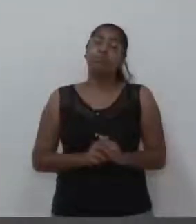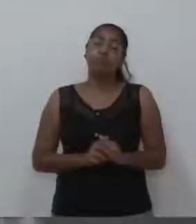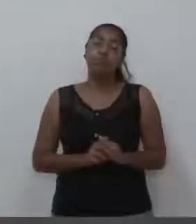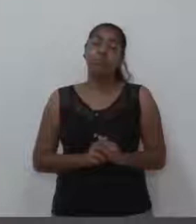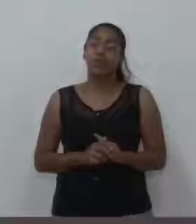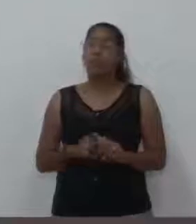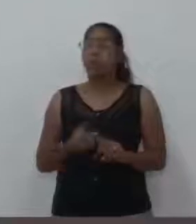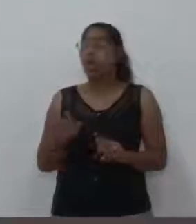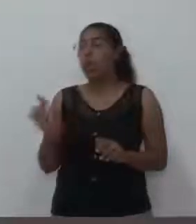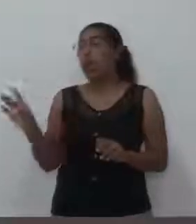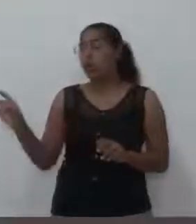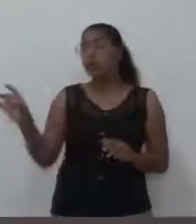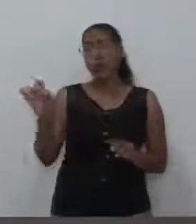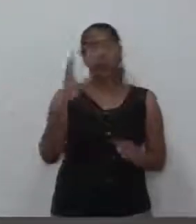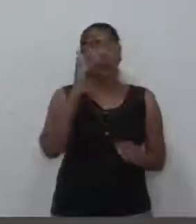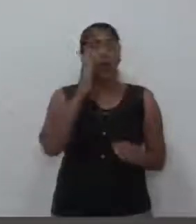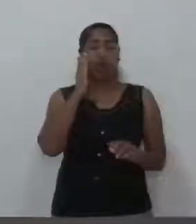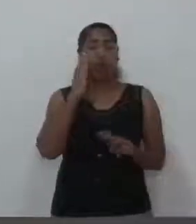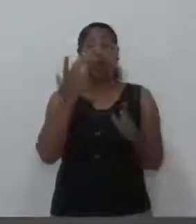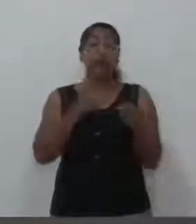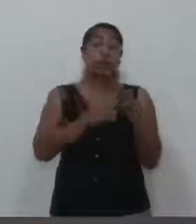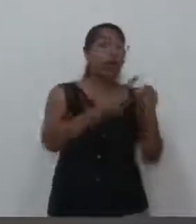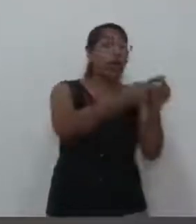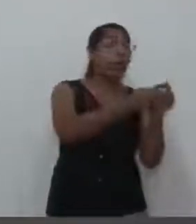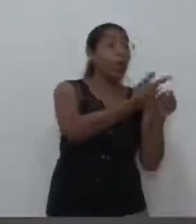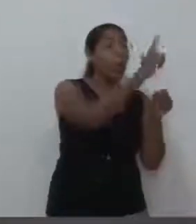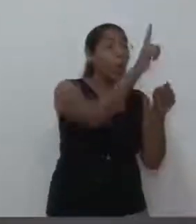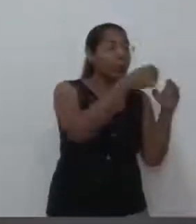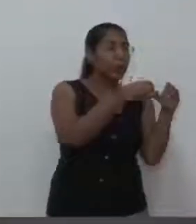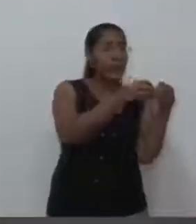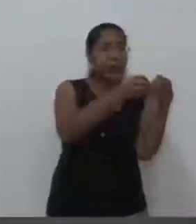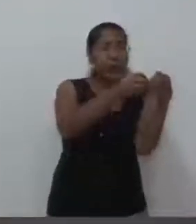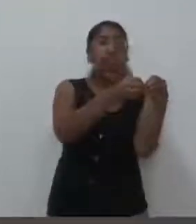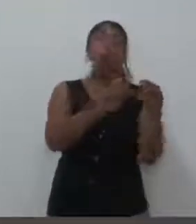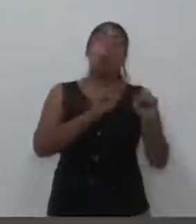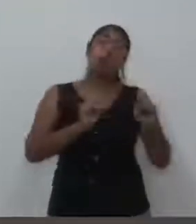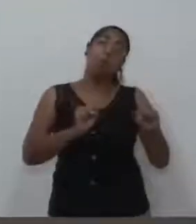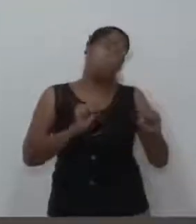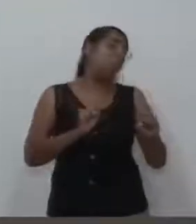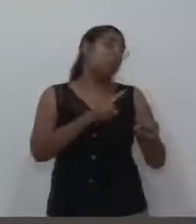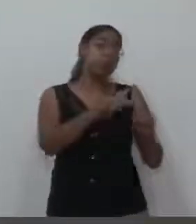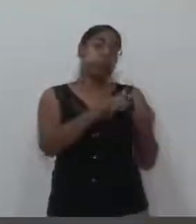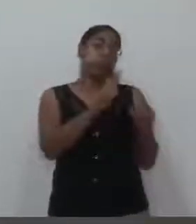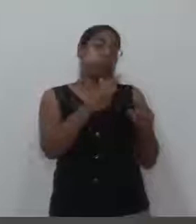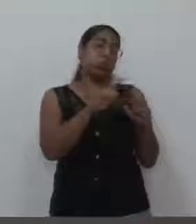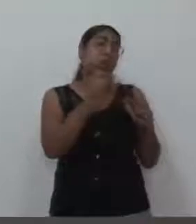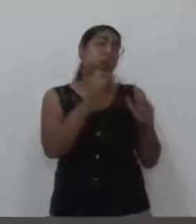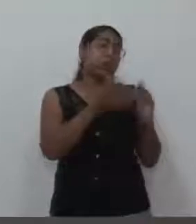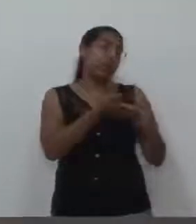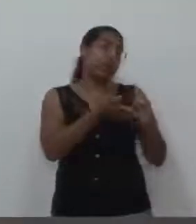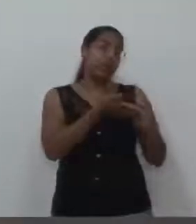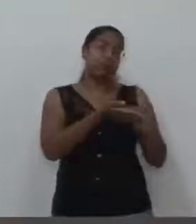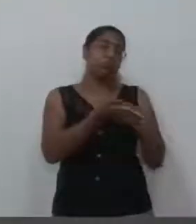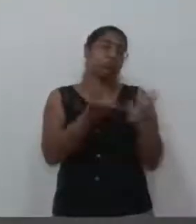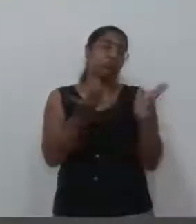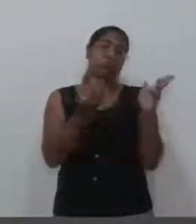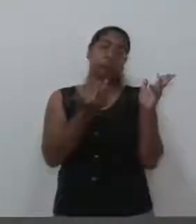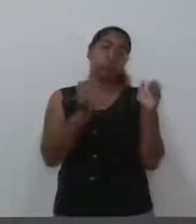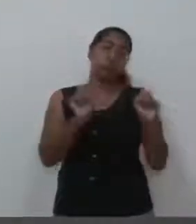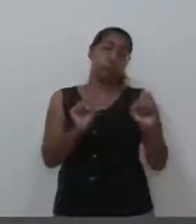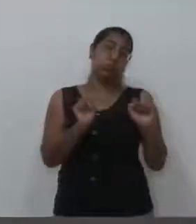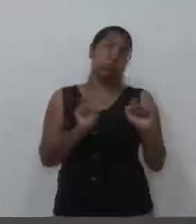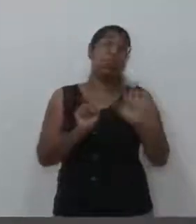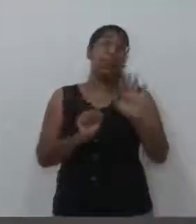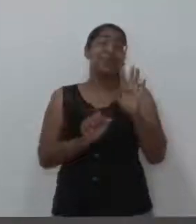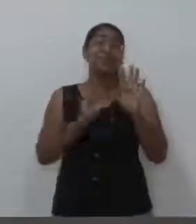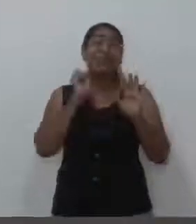tiveram, certamente todos os municípios, podem ter problemas pontuais e eventuais de falta de água. Mas, se isso começa a se tornar uma